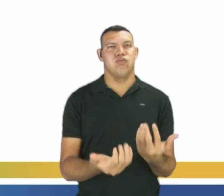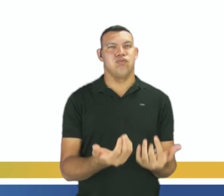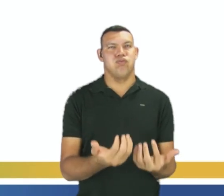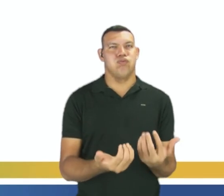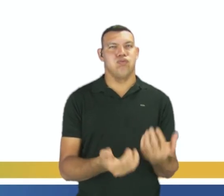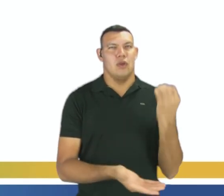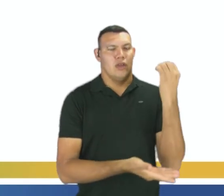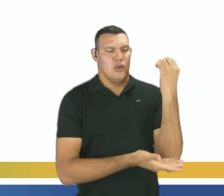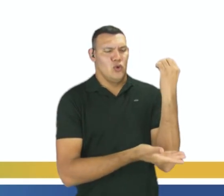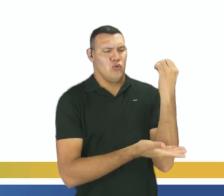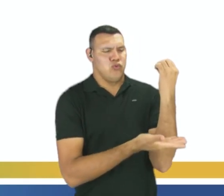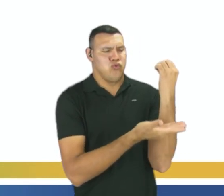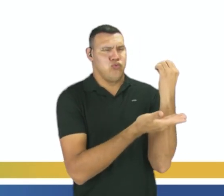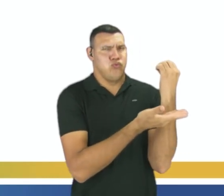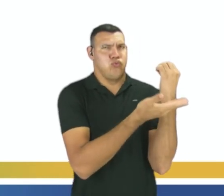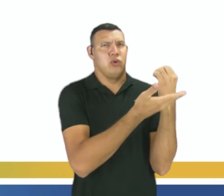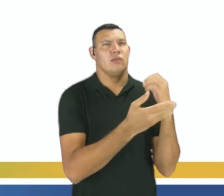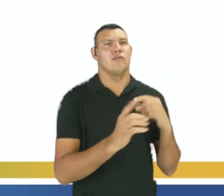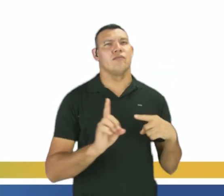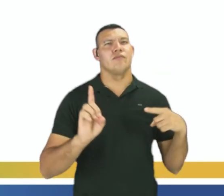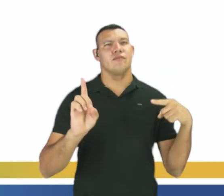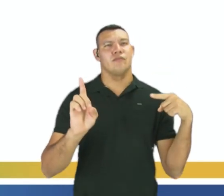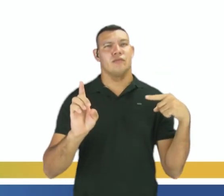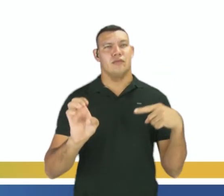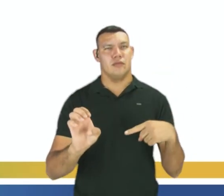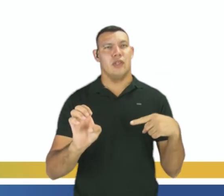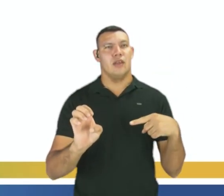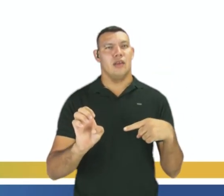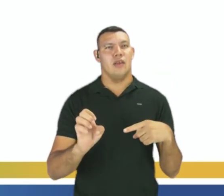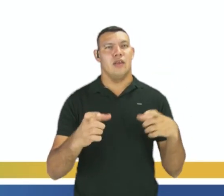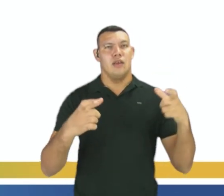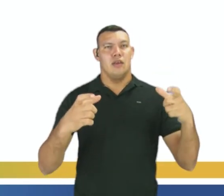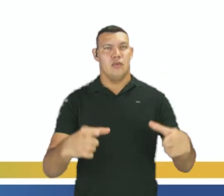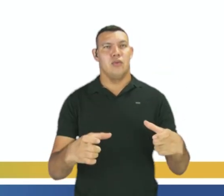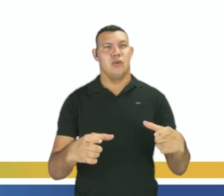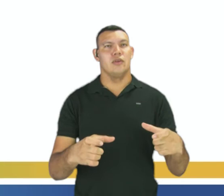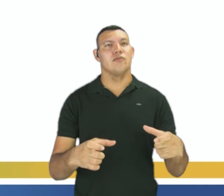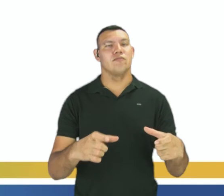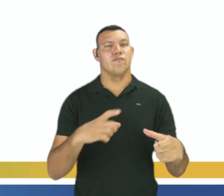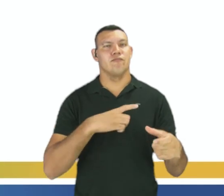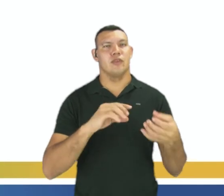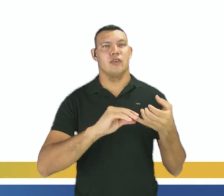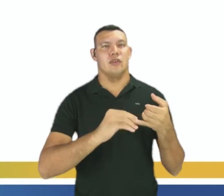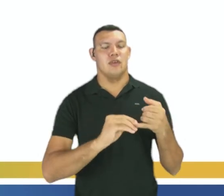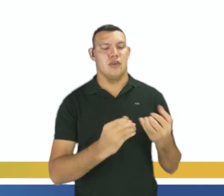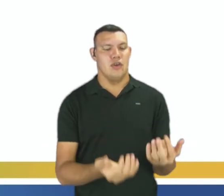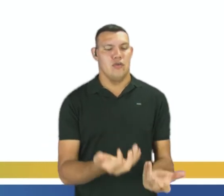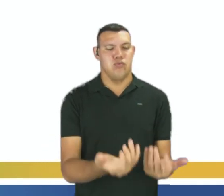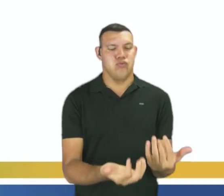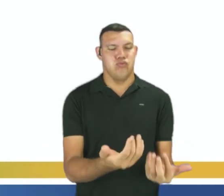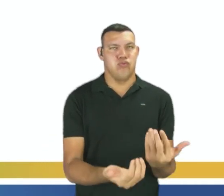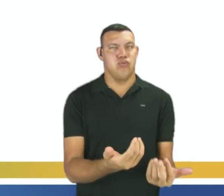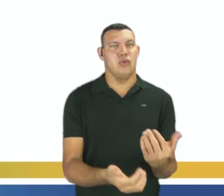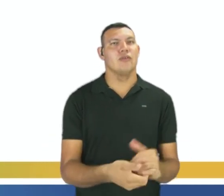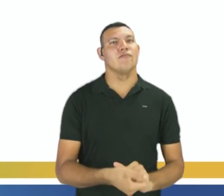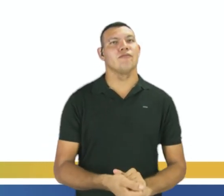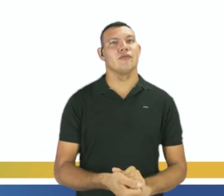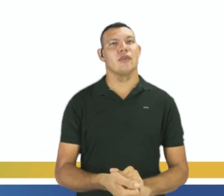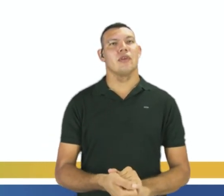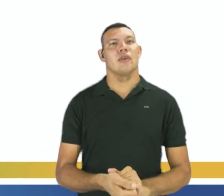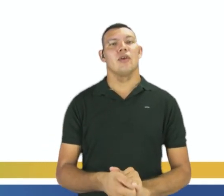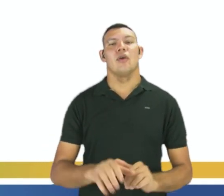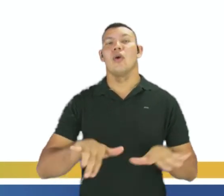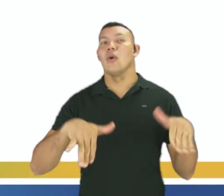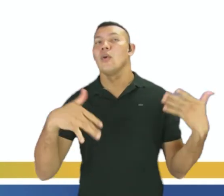tigela contendo feijão cozido. Então, qual dessas alternativas representa um sistema em estado de